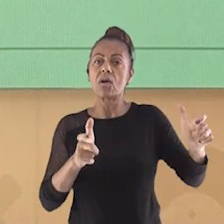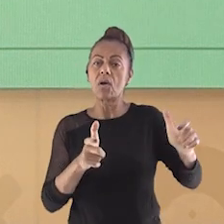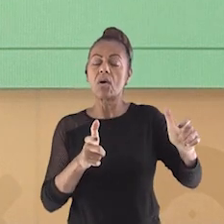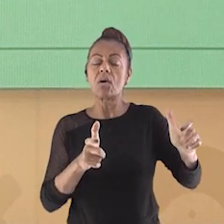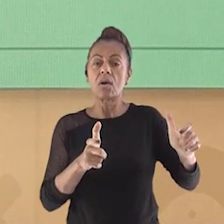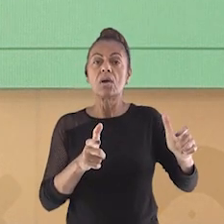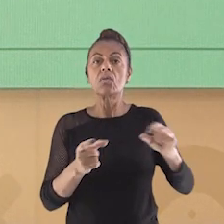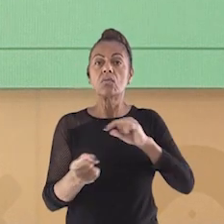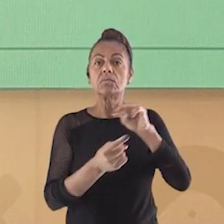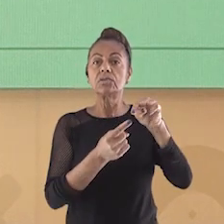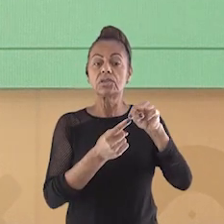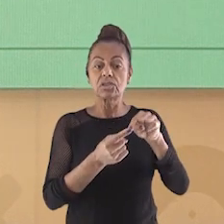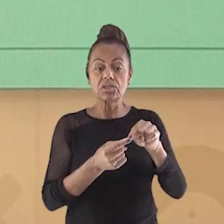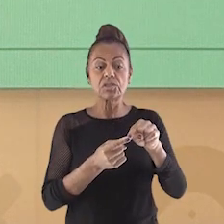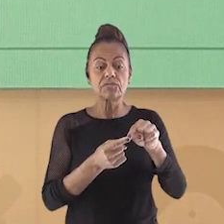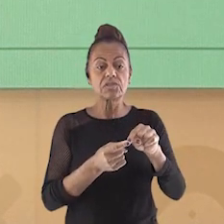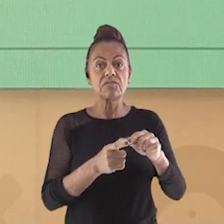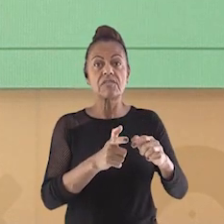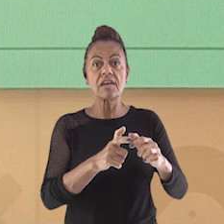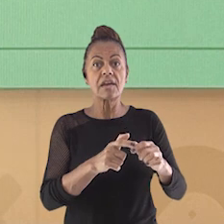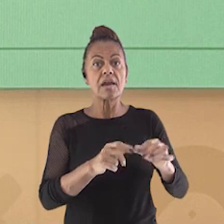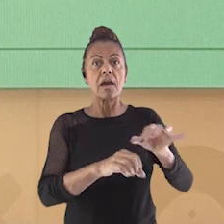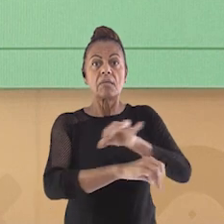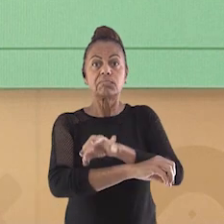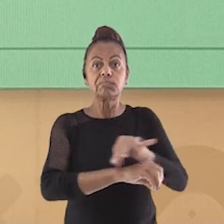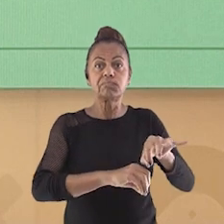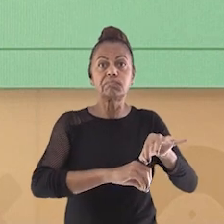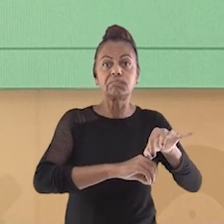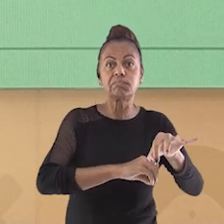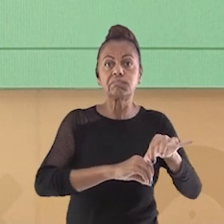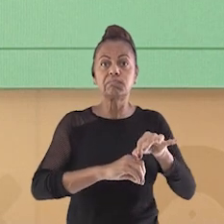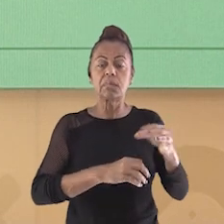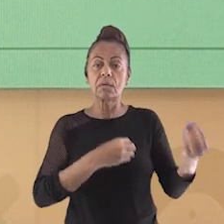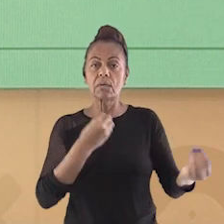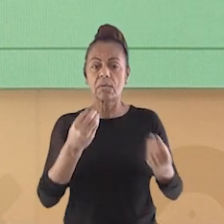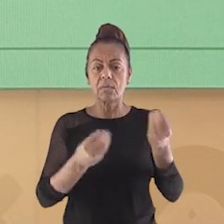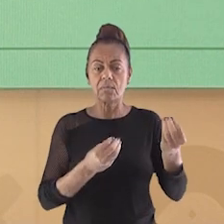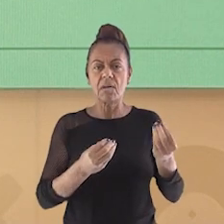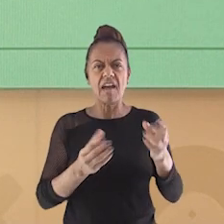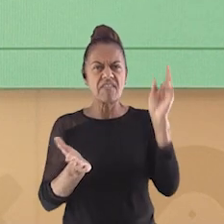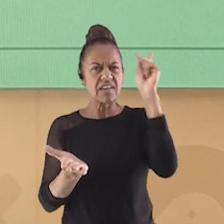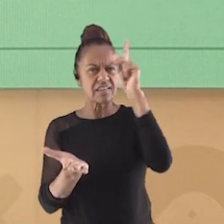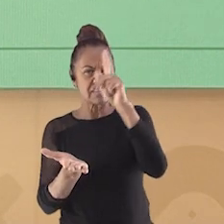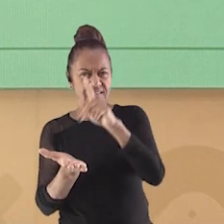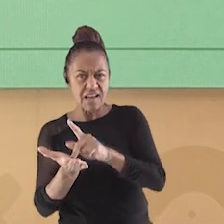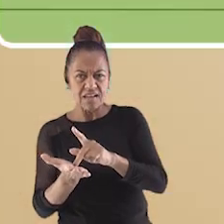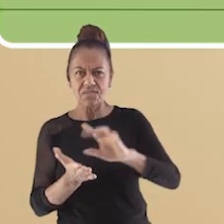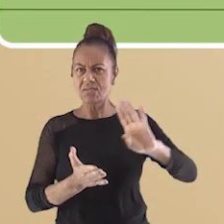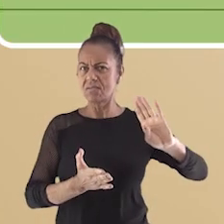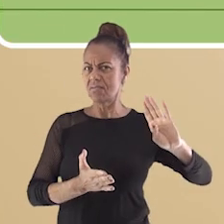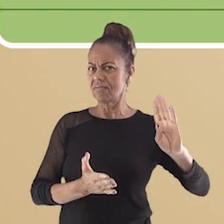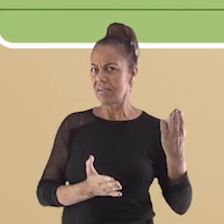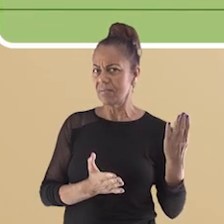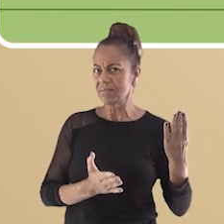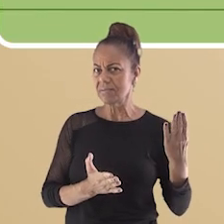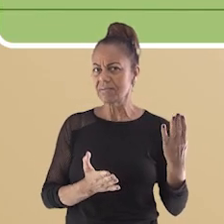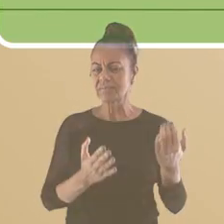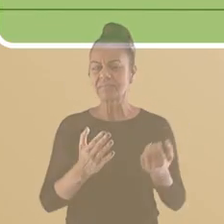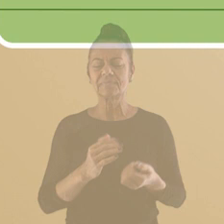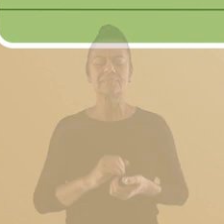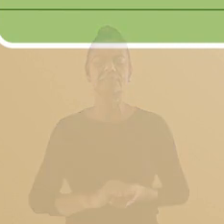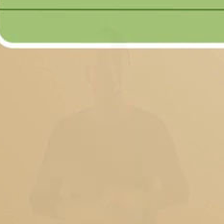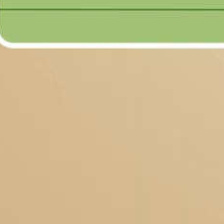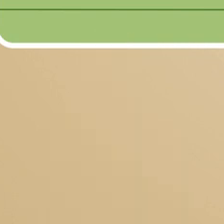analisar a extensão do local. Verdadeiro ou falso? Mais 15 segundos. E